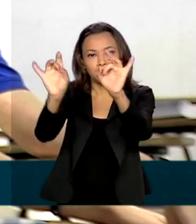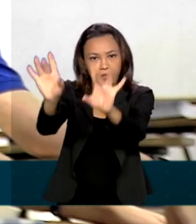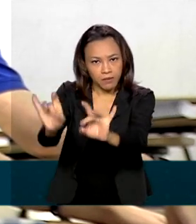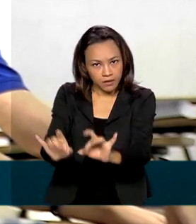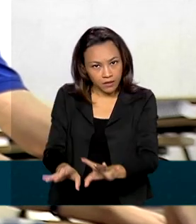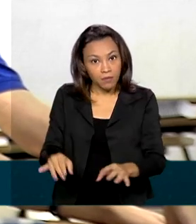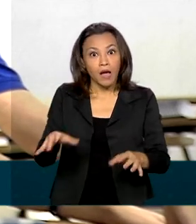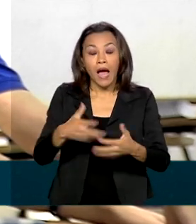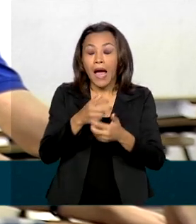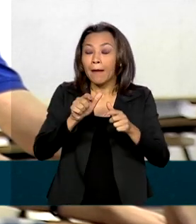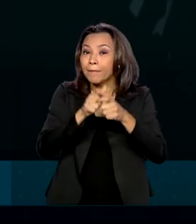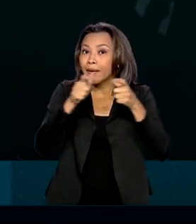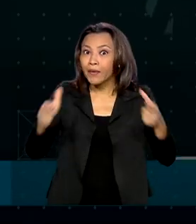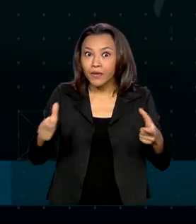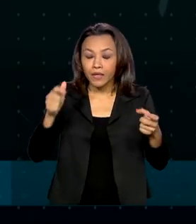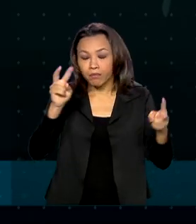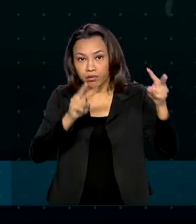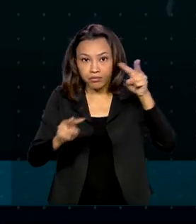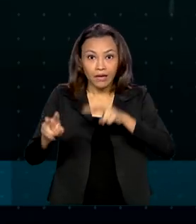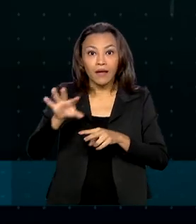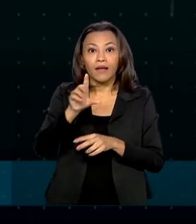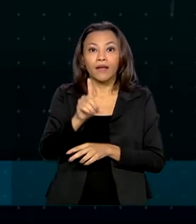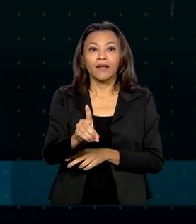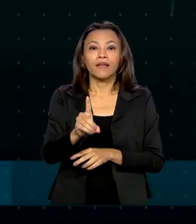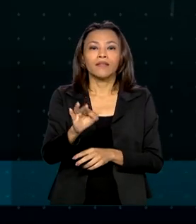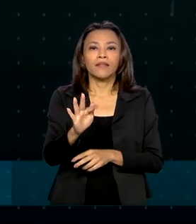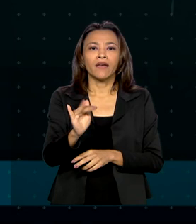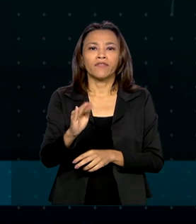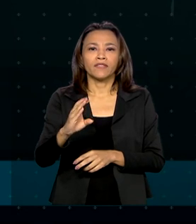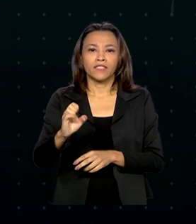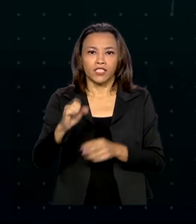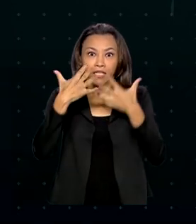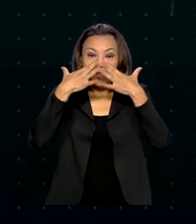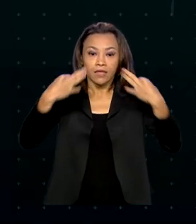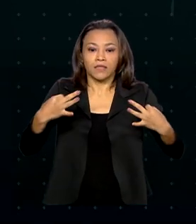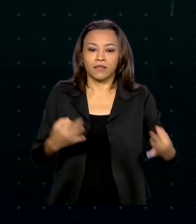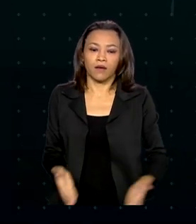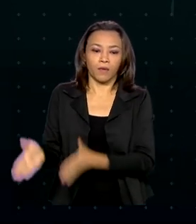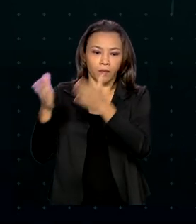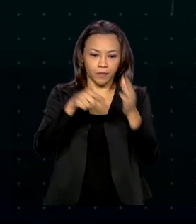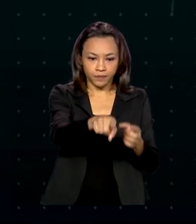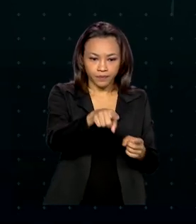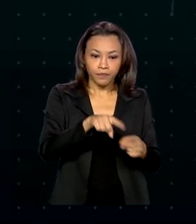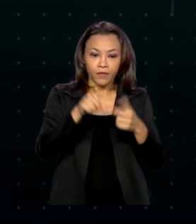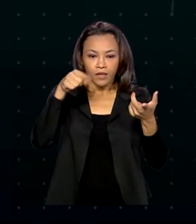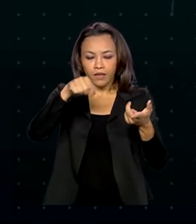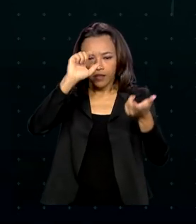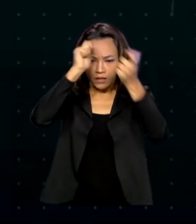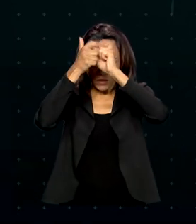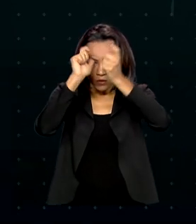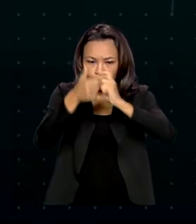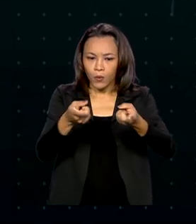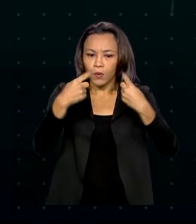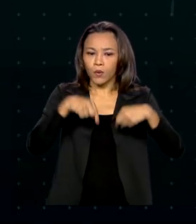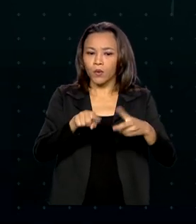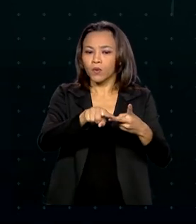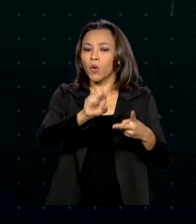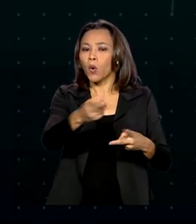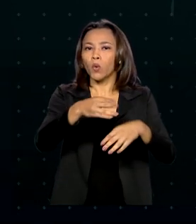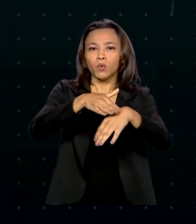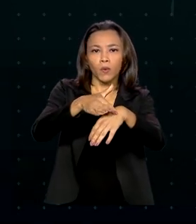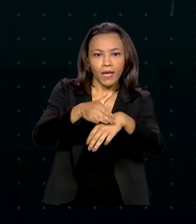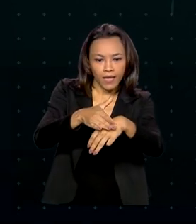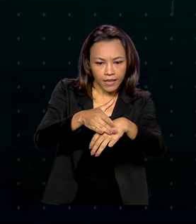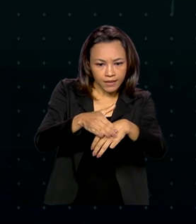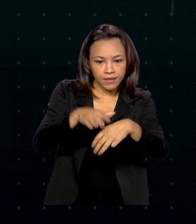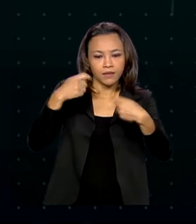déficit de atenção. A opção vale para quem tem deficiência, transtorno de desenvolvimento ou mesmo alguma doença ou situação